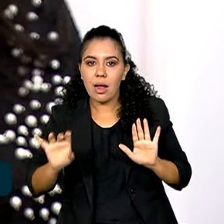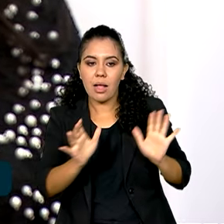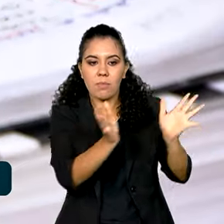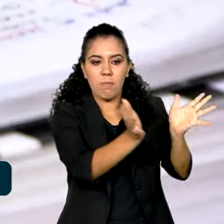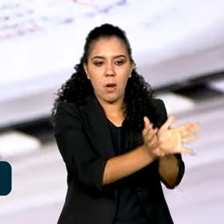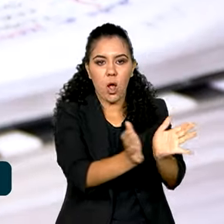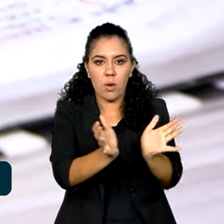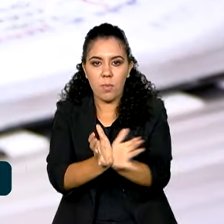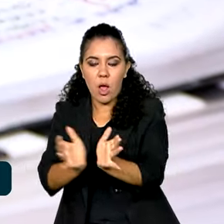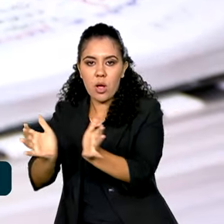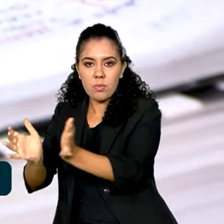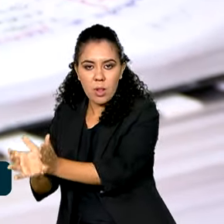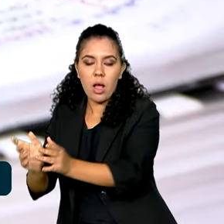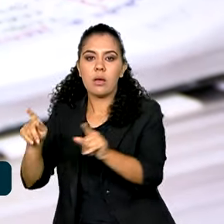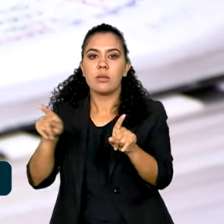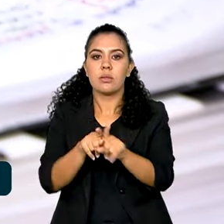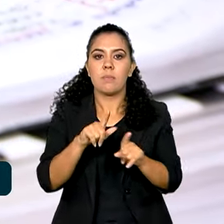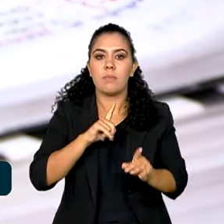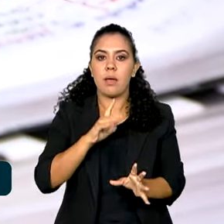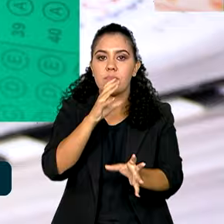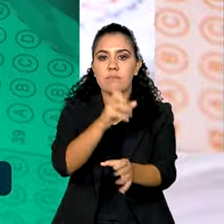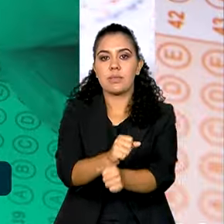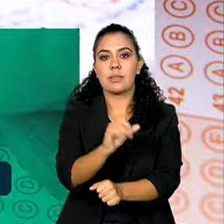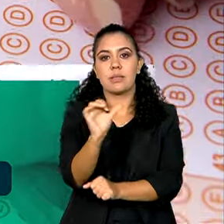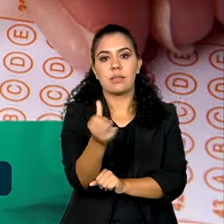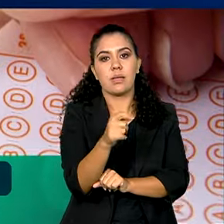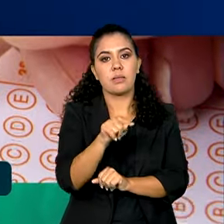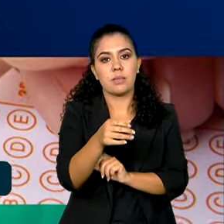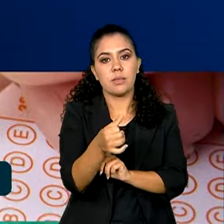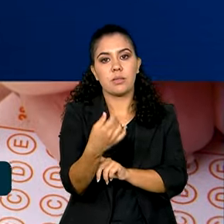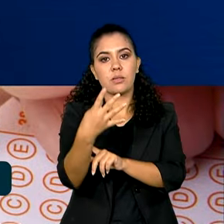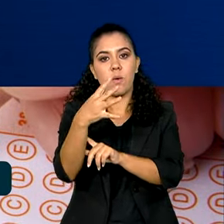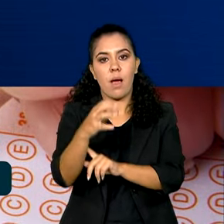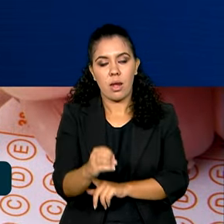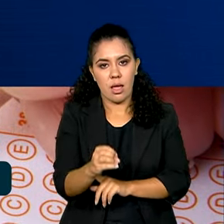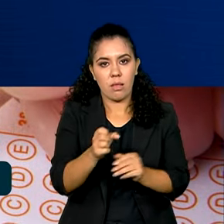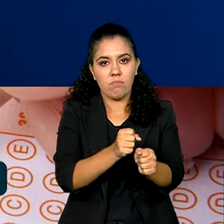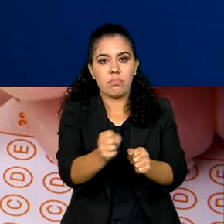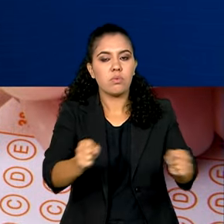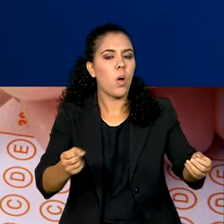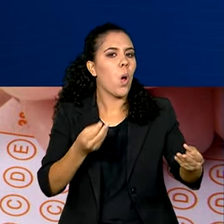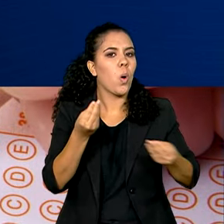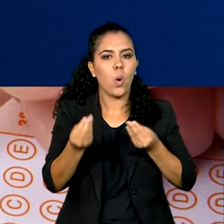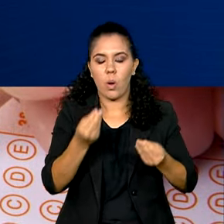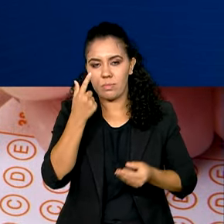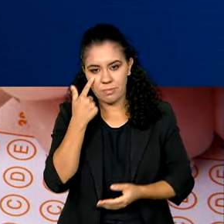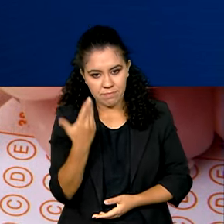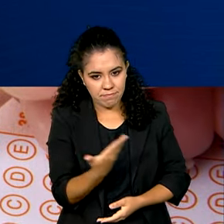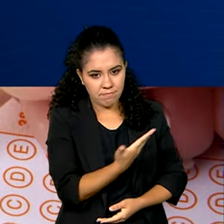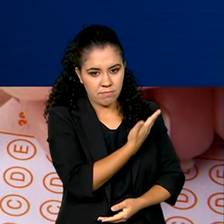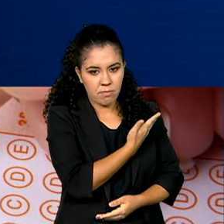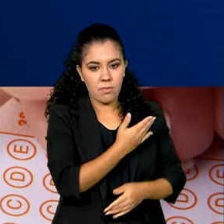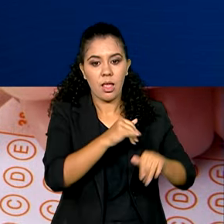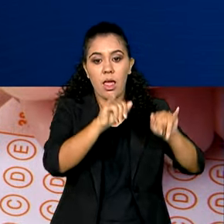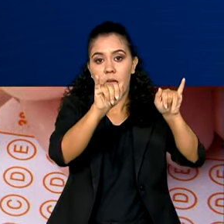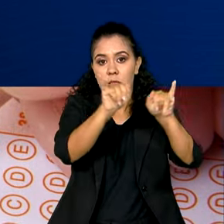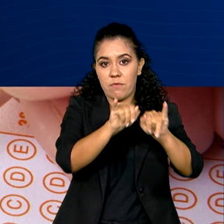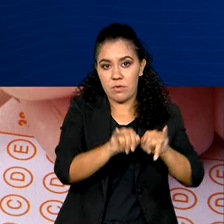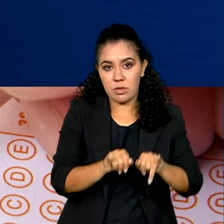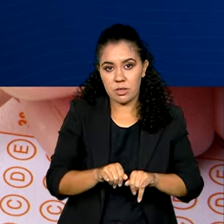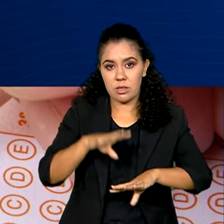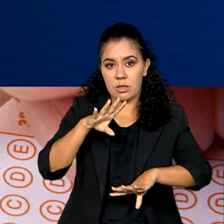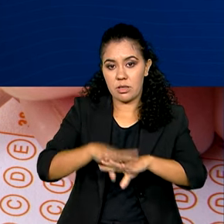distribuição das 6.640 vagas ficou assim. Infraestrutura, Exatas e